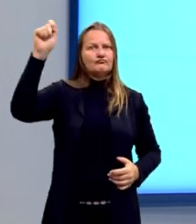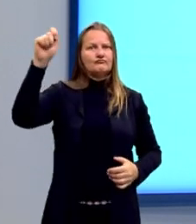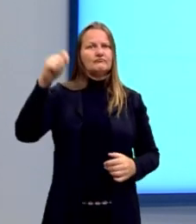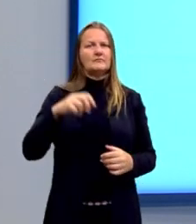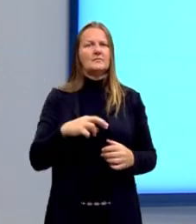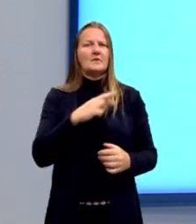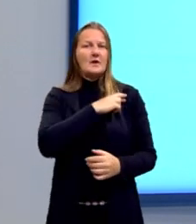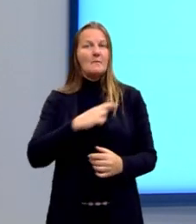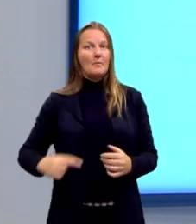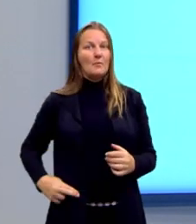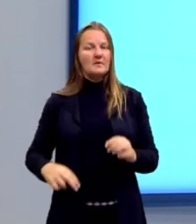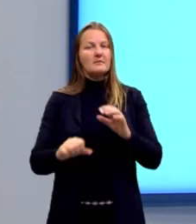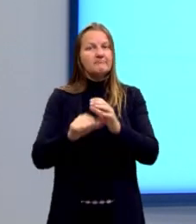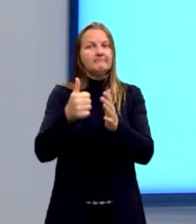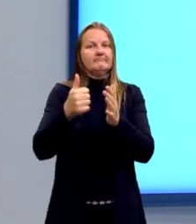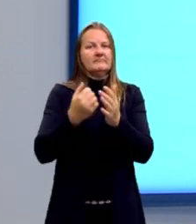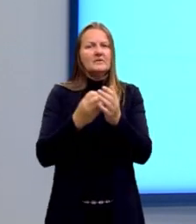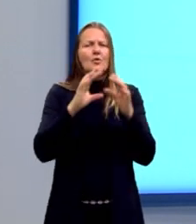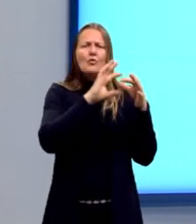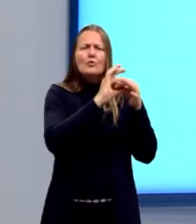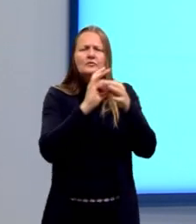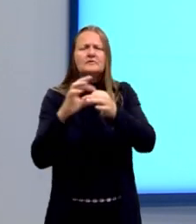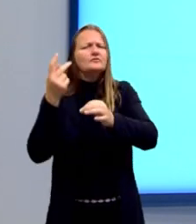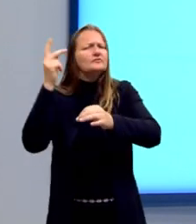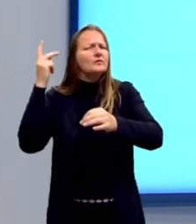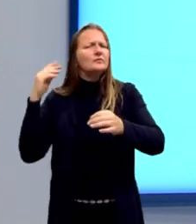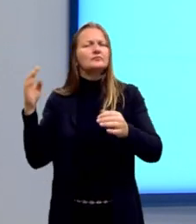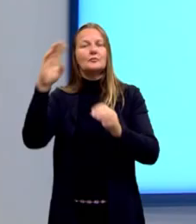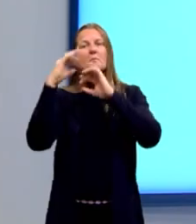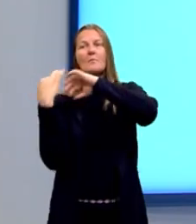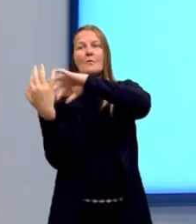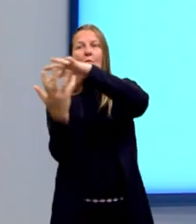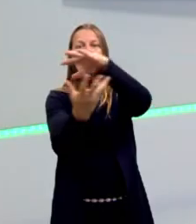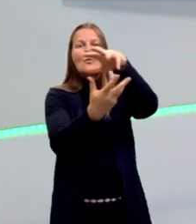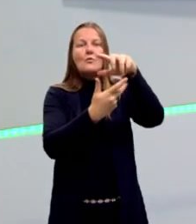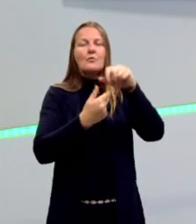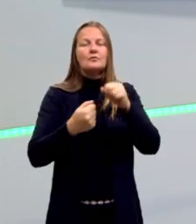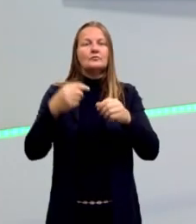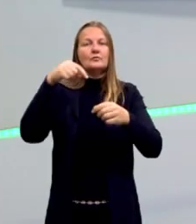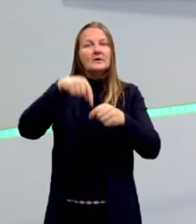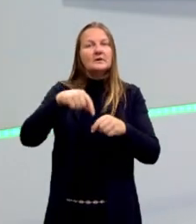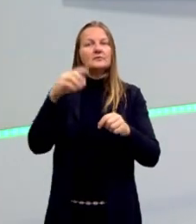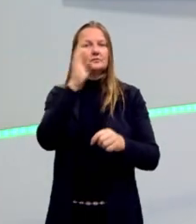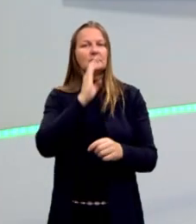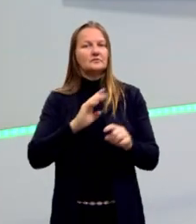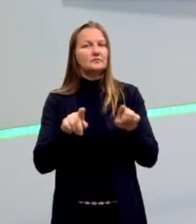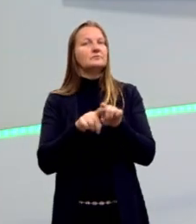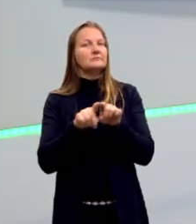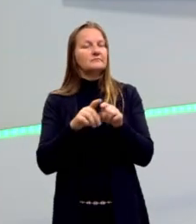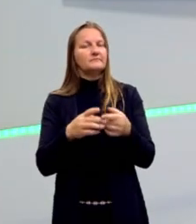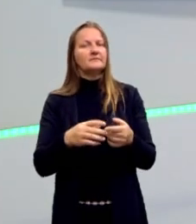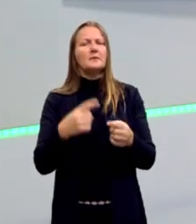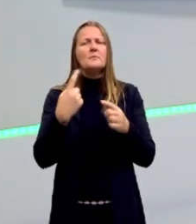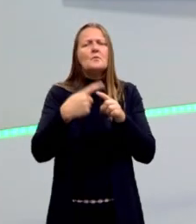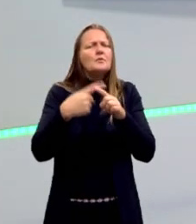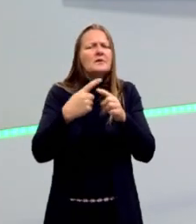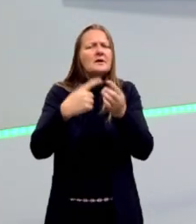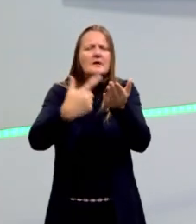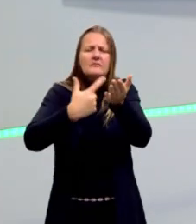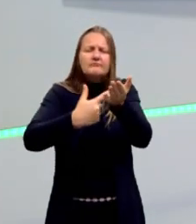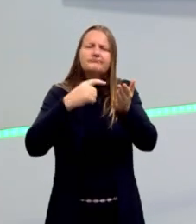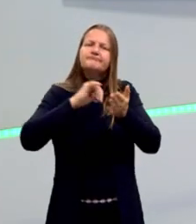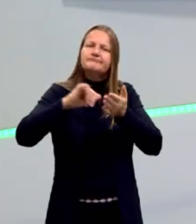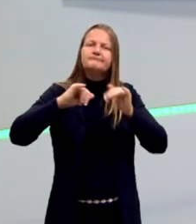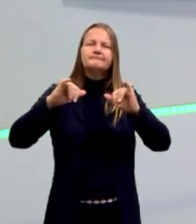alguns do contexto histórico que está acontecendo no mundo, para a gente saber por que essas obras são escritas dessa forma. Por quê?